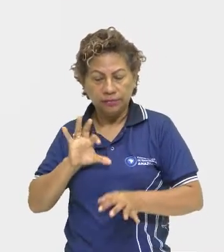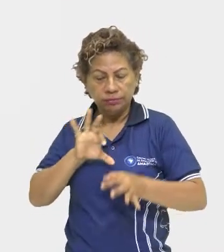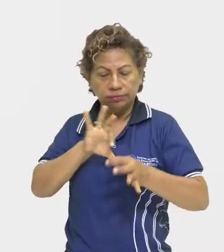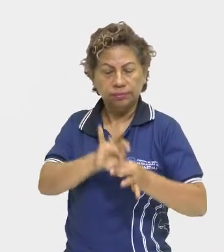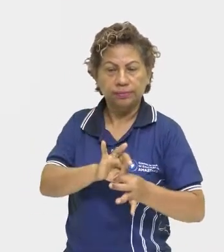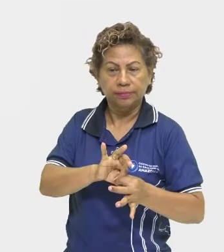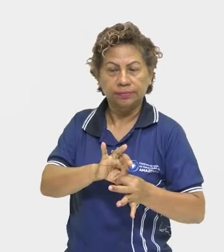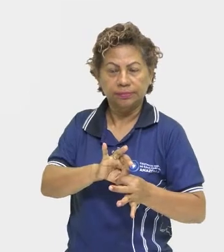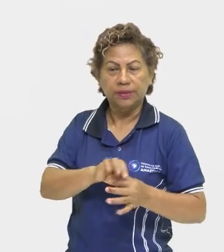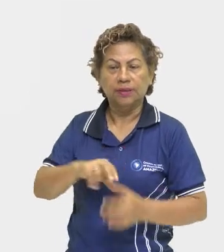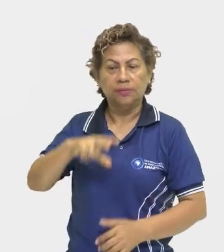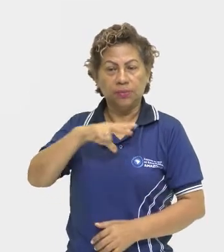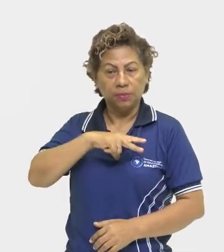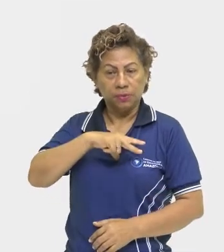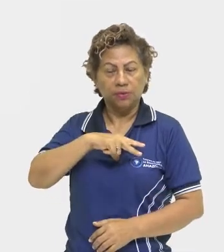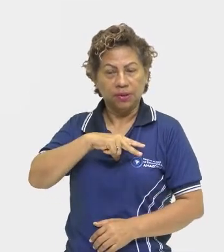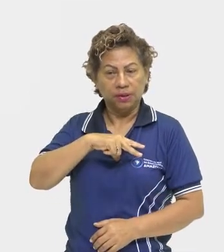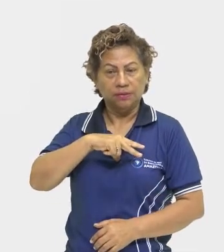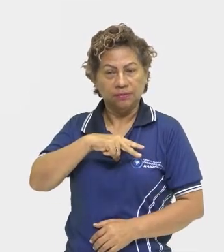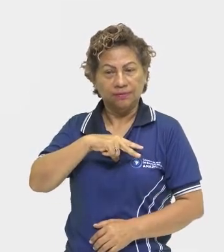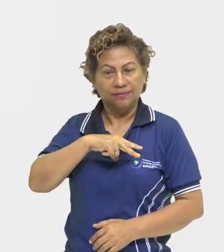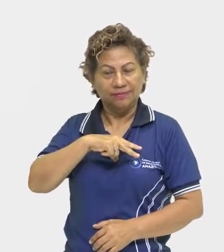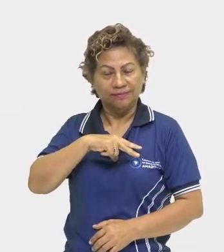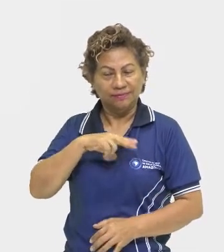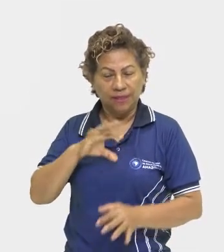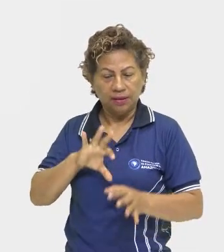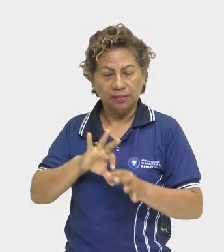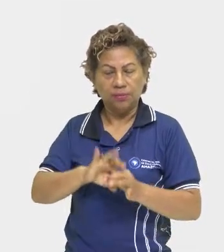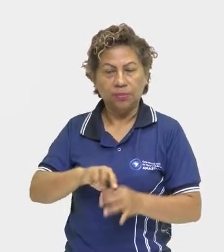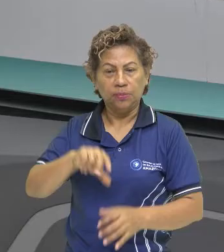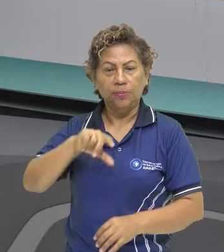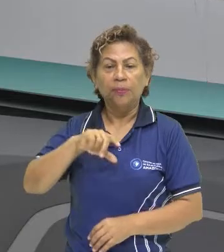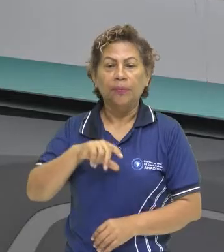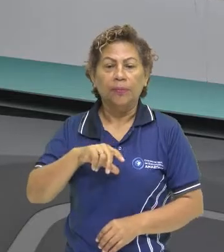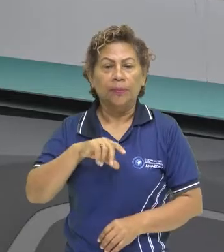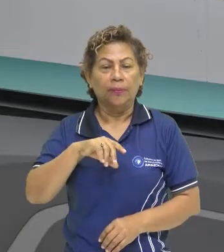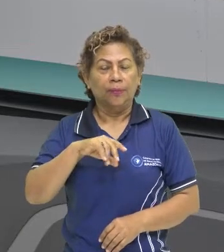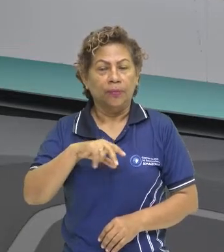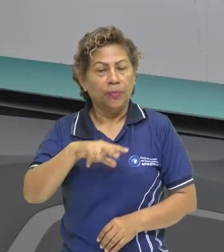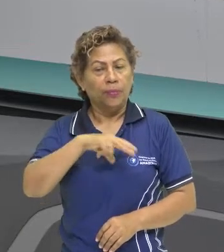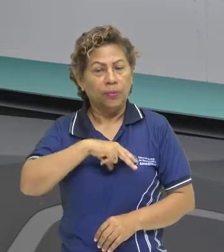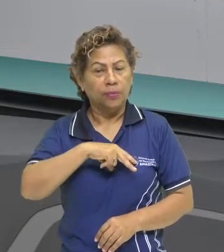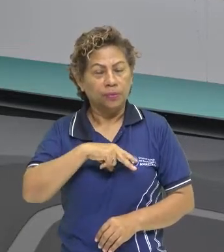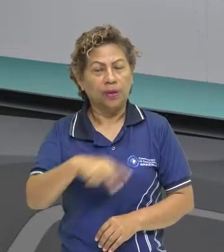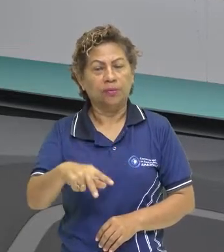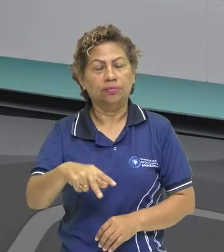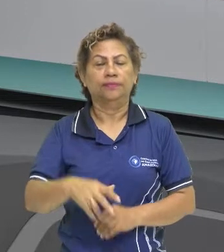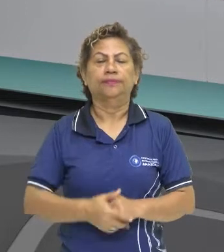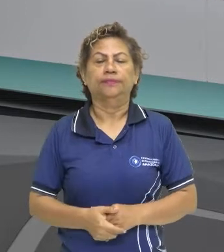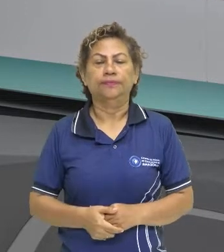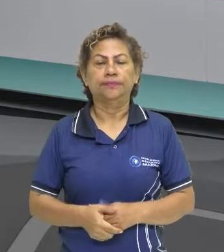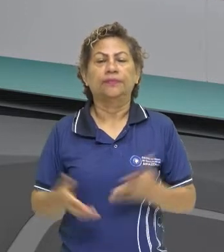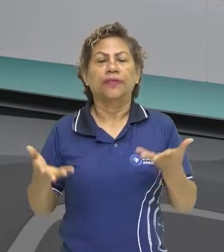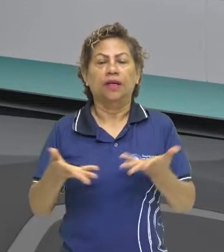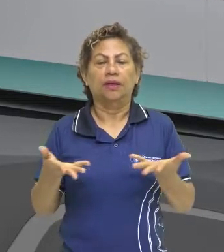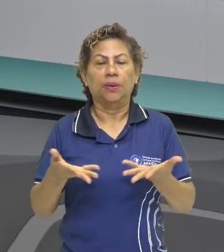né, o Brasil. E aí, nós ficamos sendo colônia de Portugal. Seguindo, então, né, nós temos